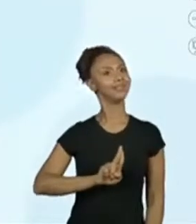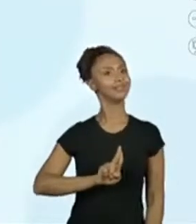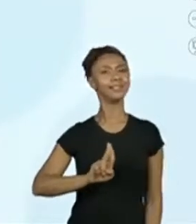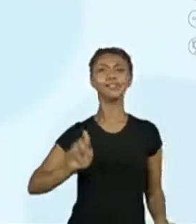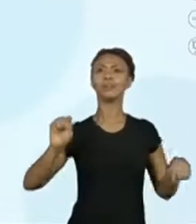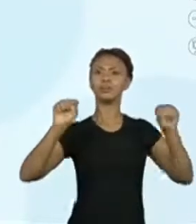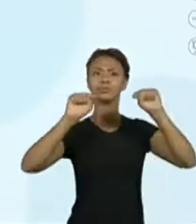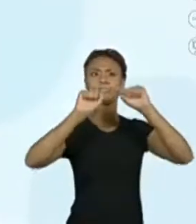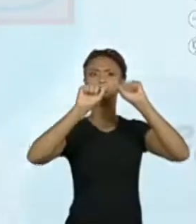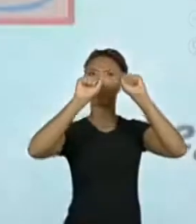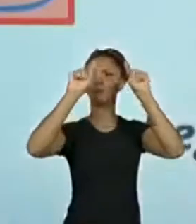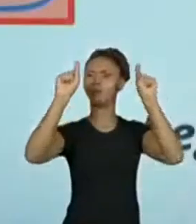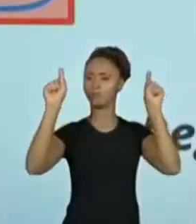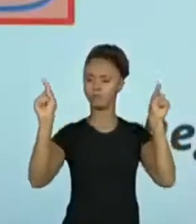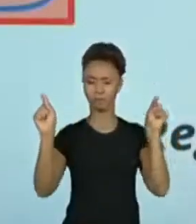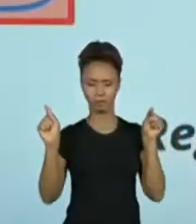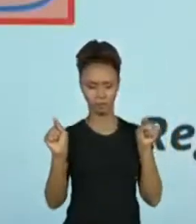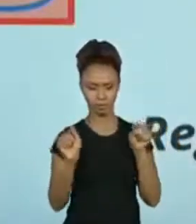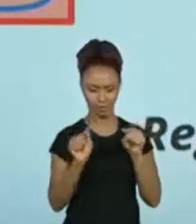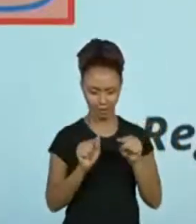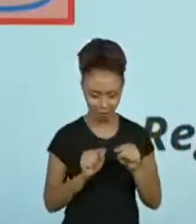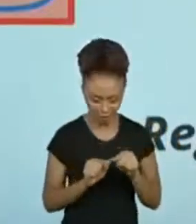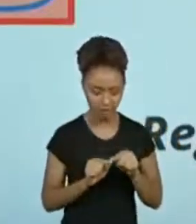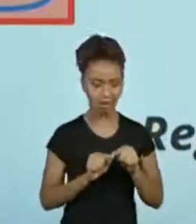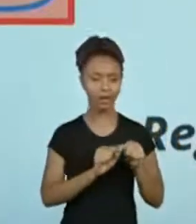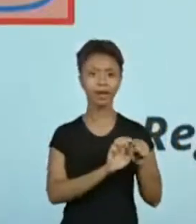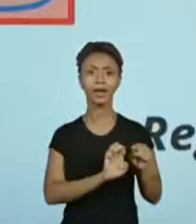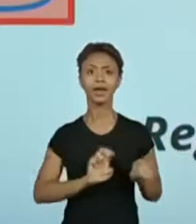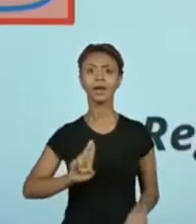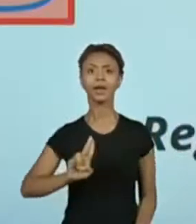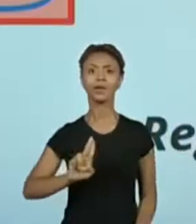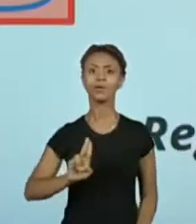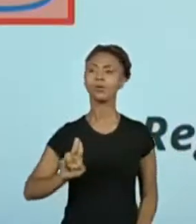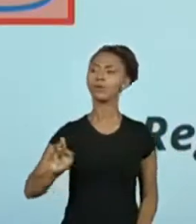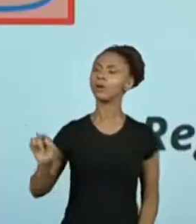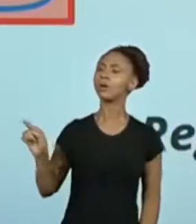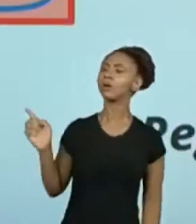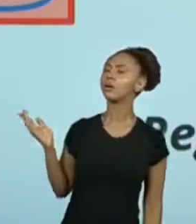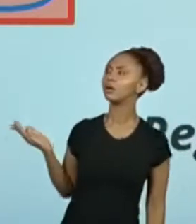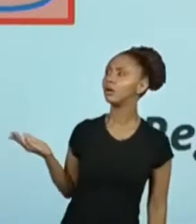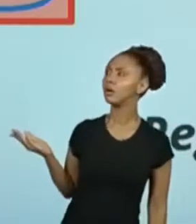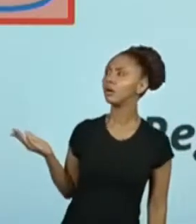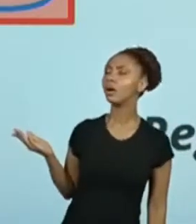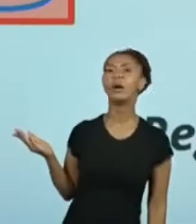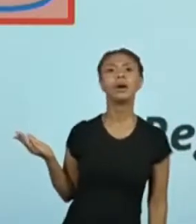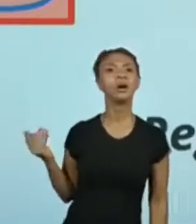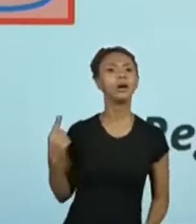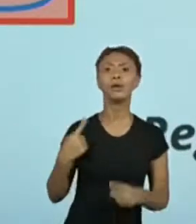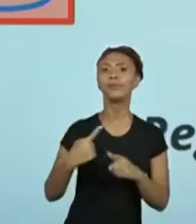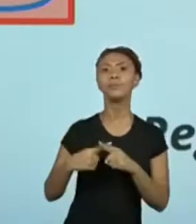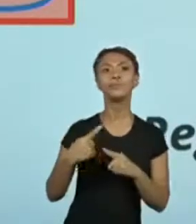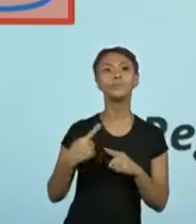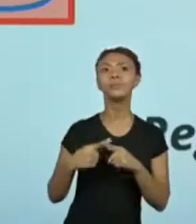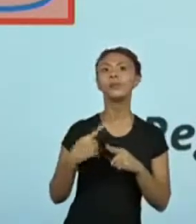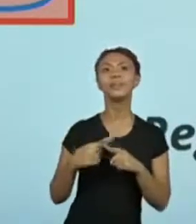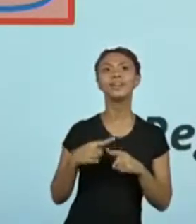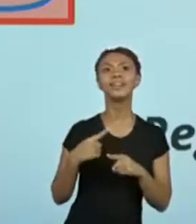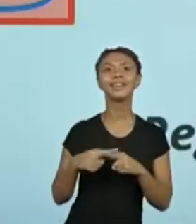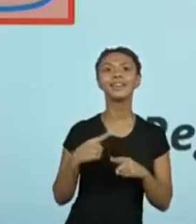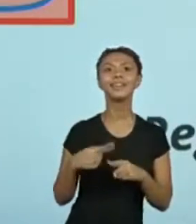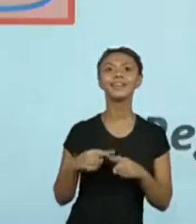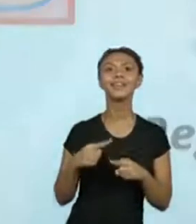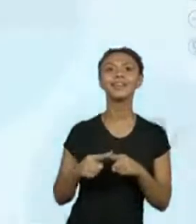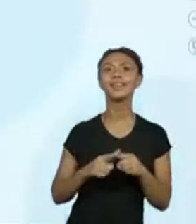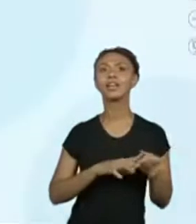Por que que esse eu, todas essas outras palavras, esse eu, ele está associado a